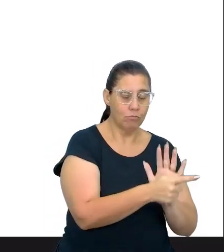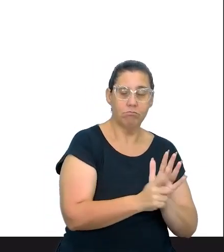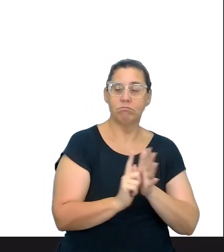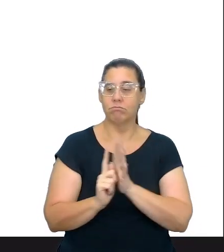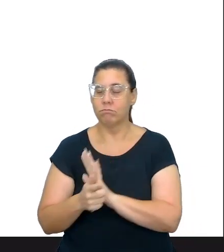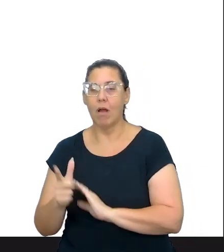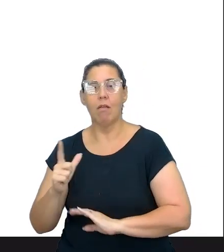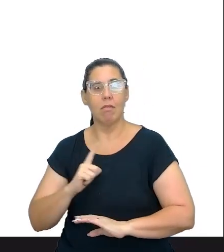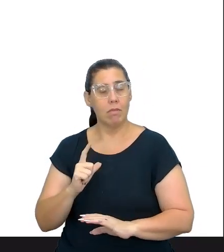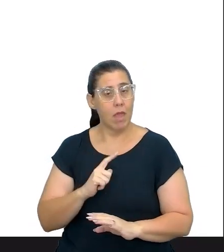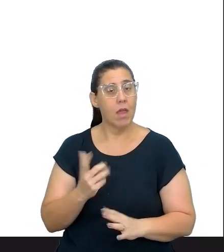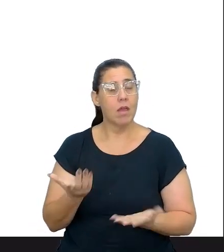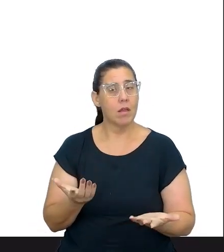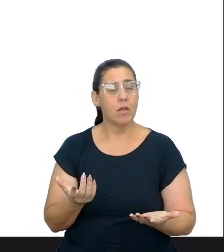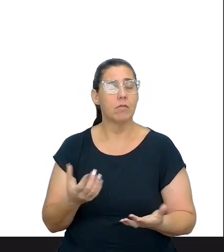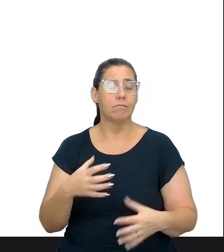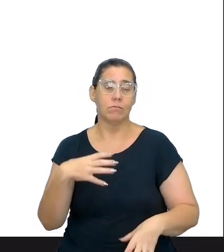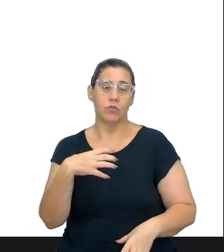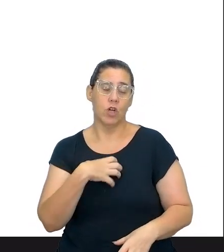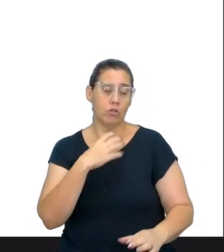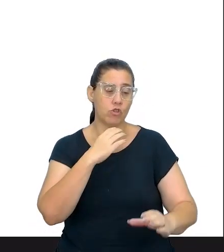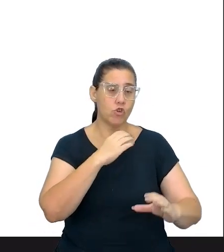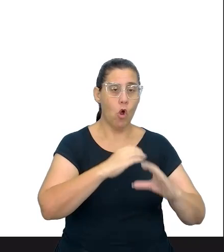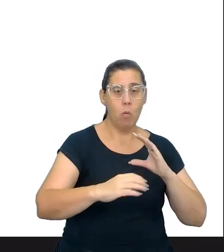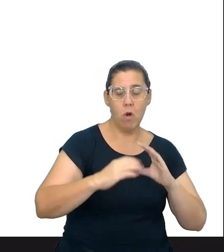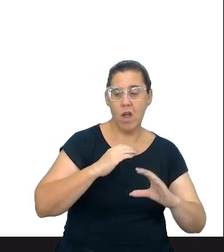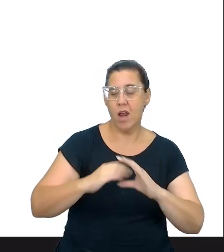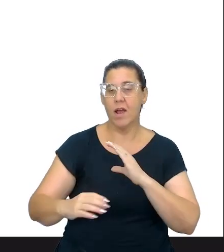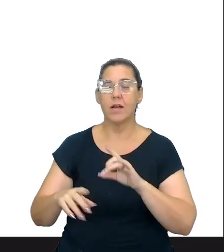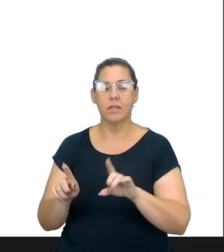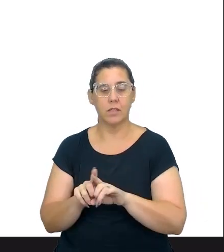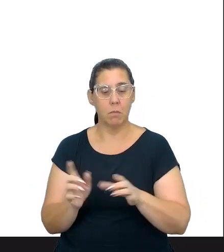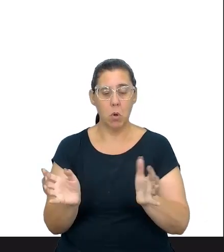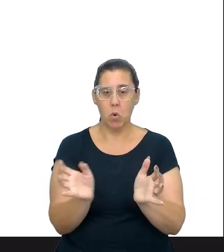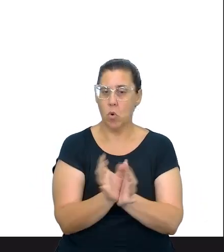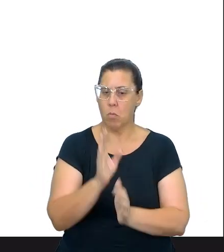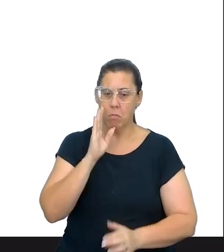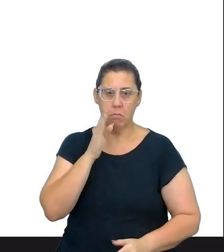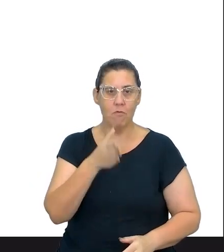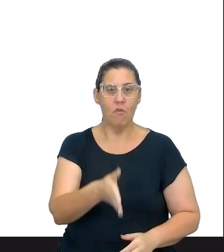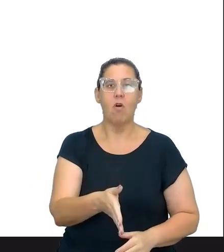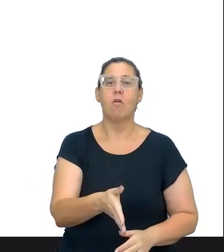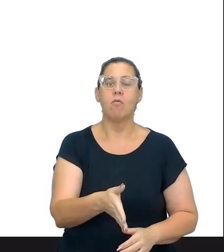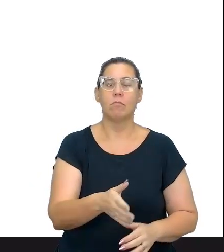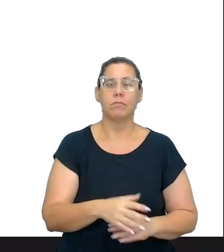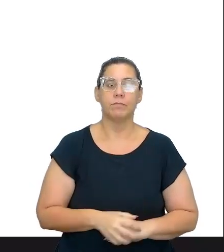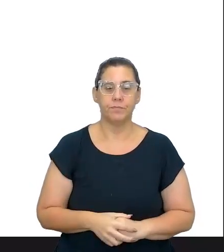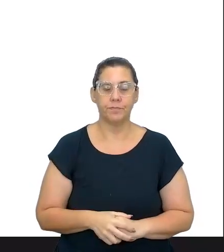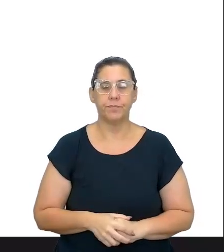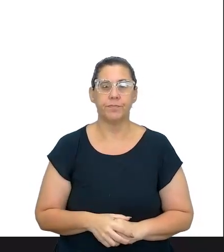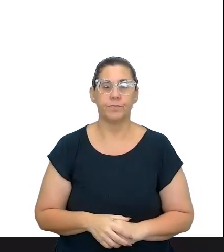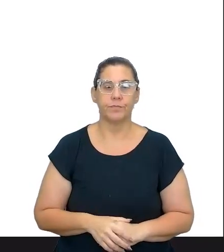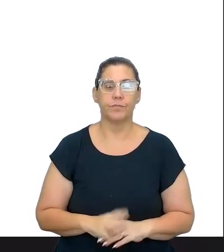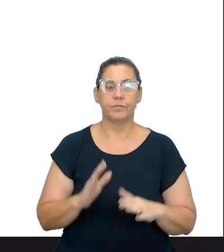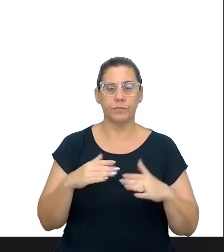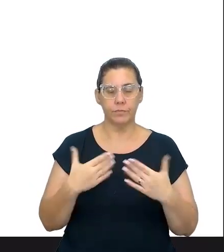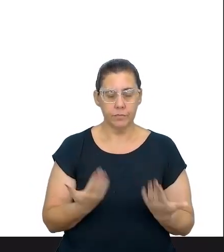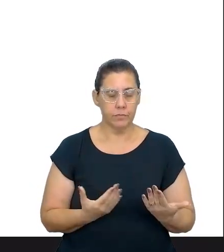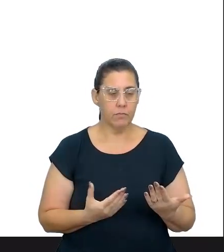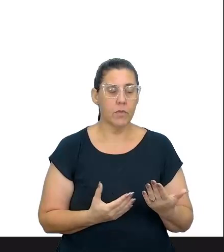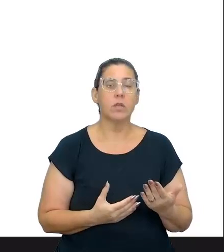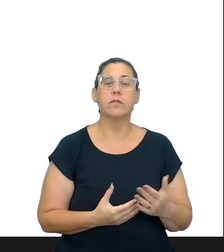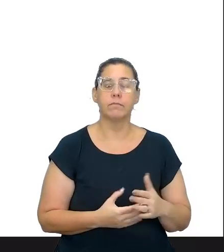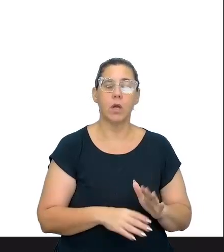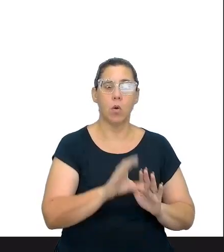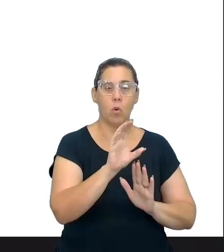intencionalidade comunicativa e há também um público-alvo específico. Bom, no nosso currículo